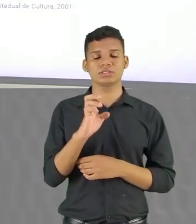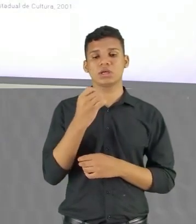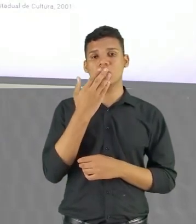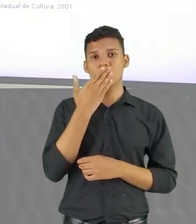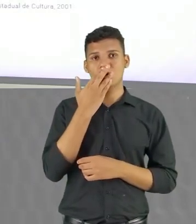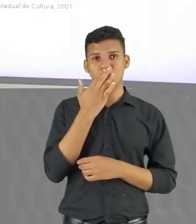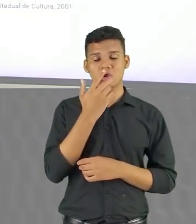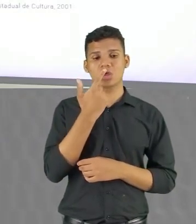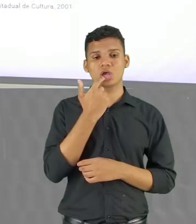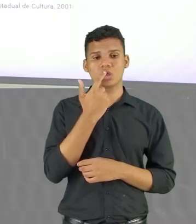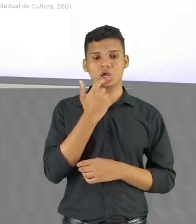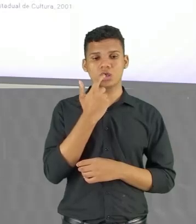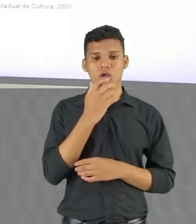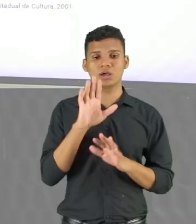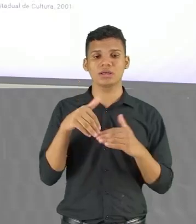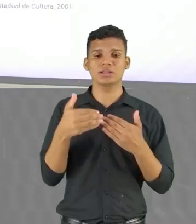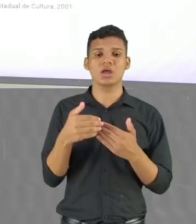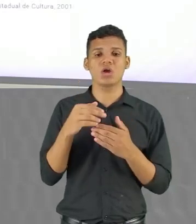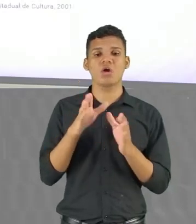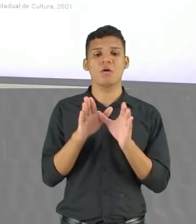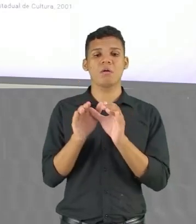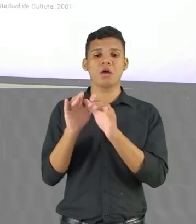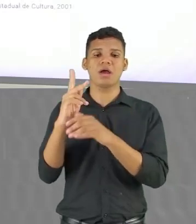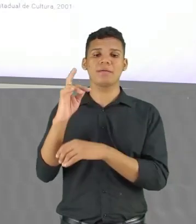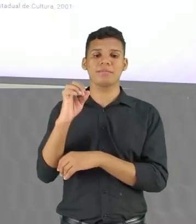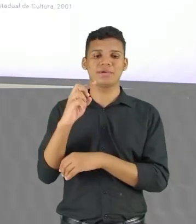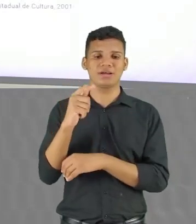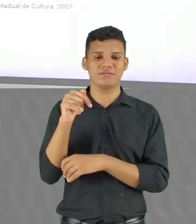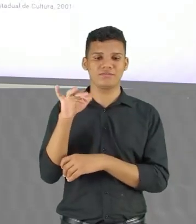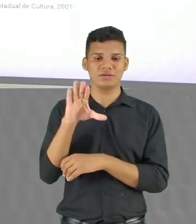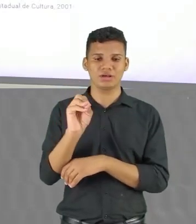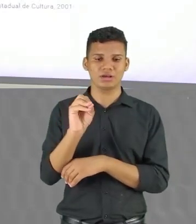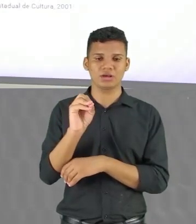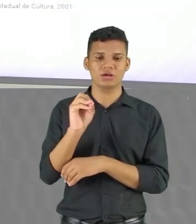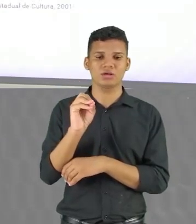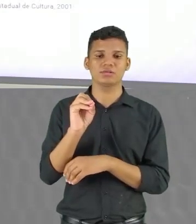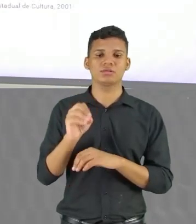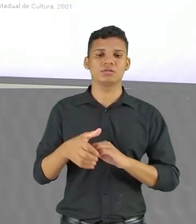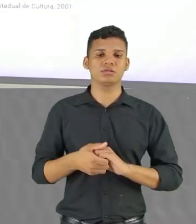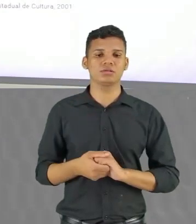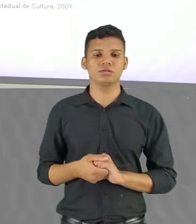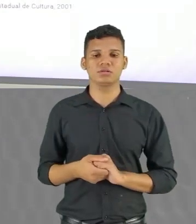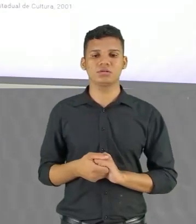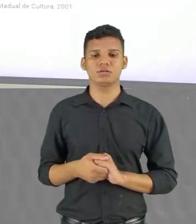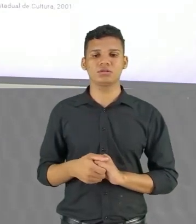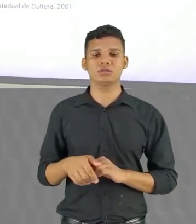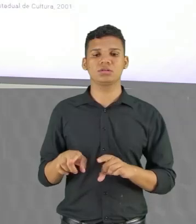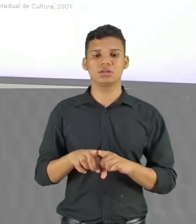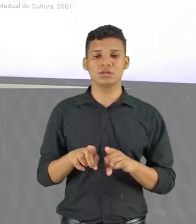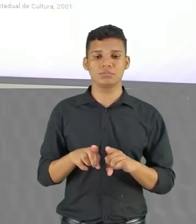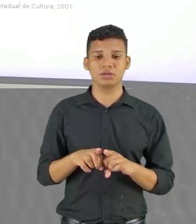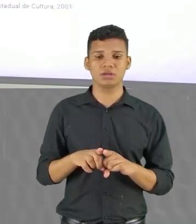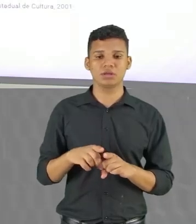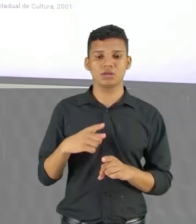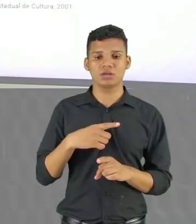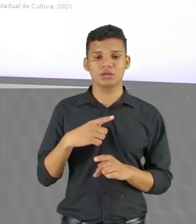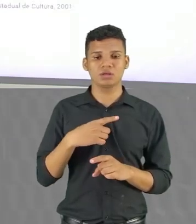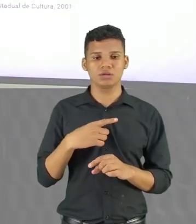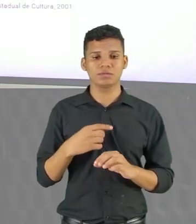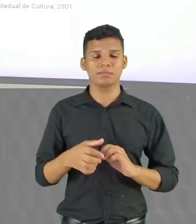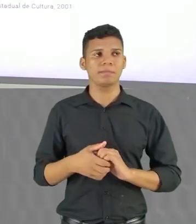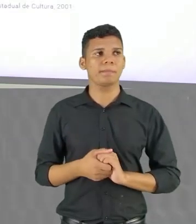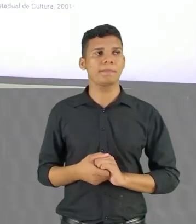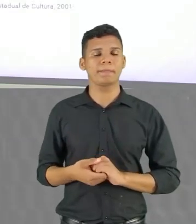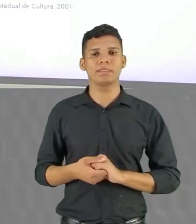Chega a ser sonora Neste pavão Pomposo E de chaveiro Pavões Lilases Possuí Outrora